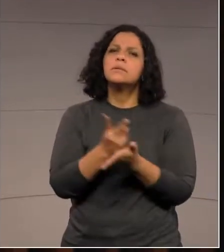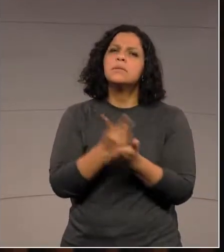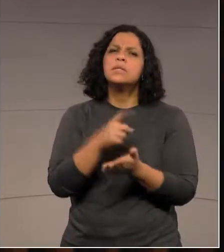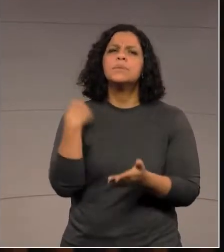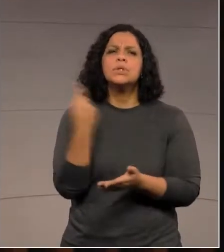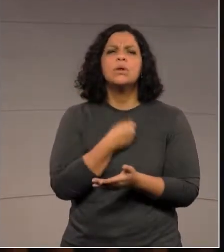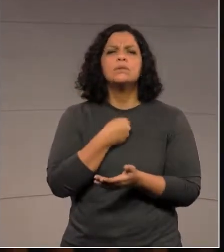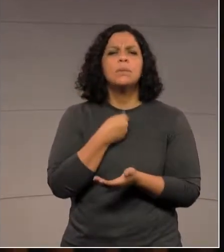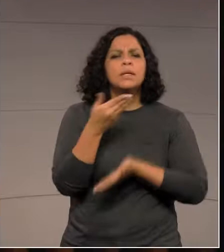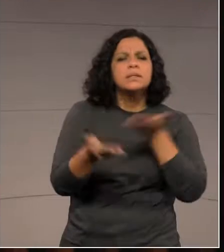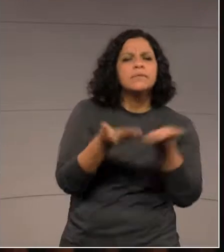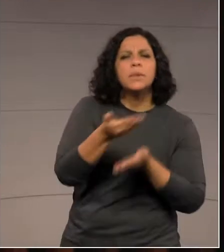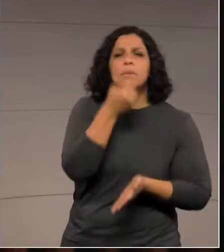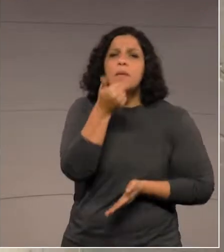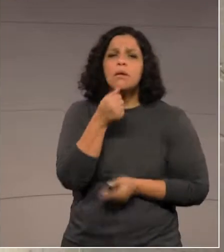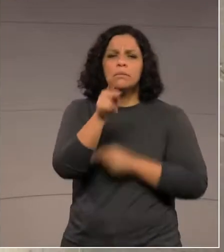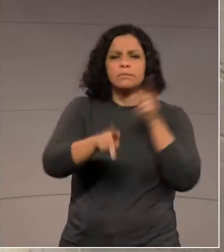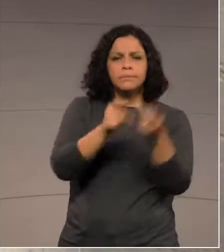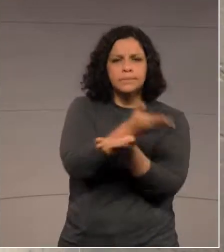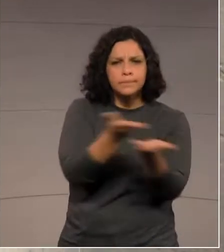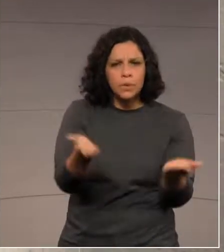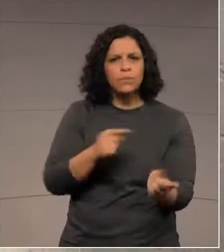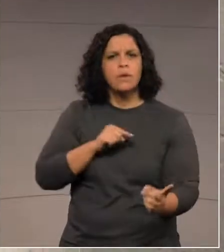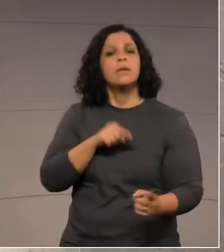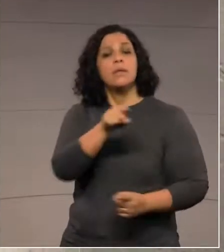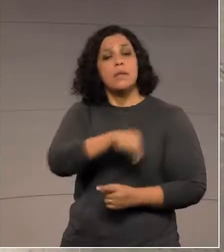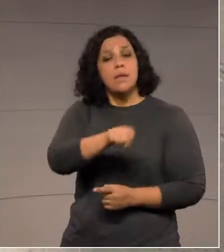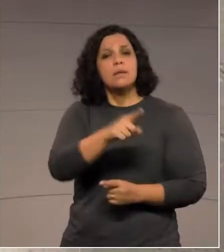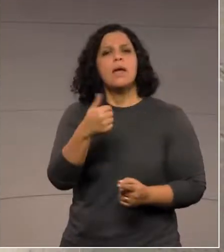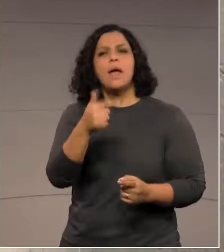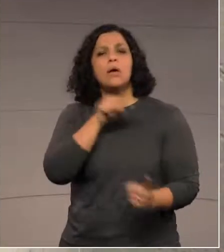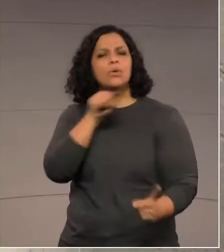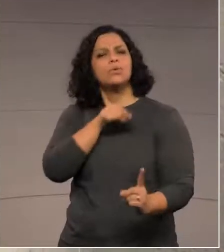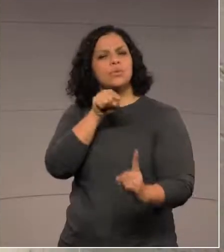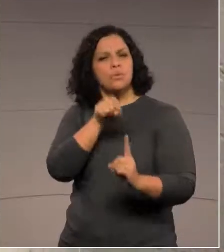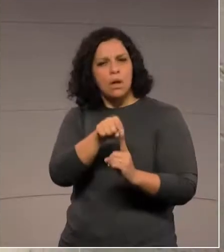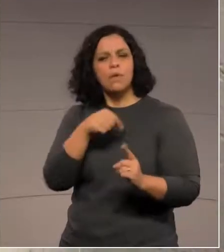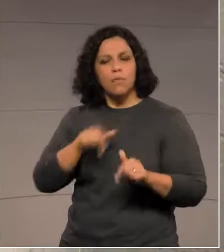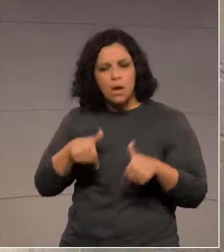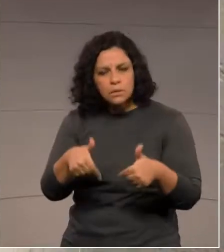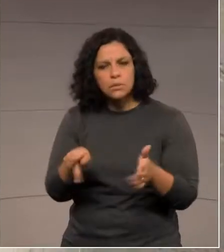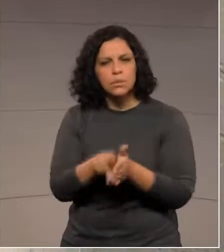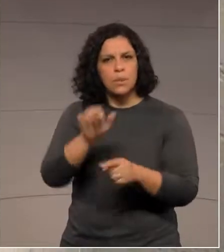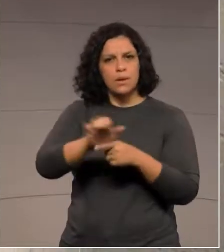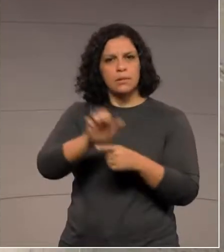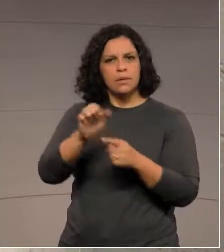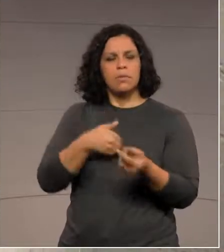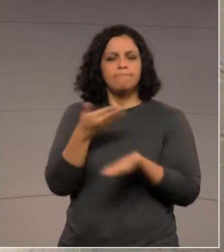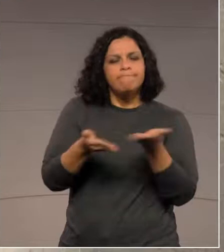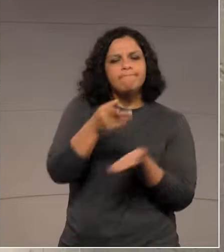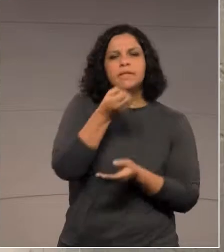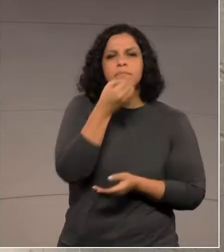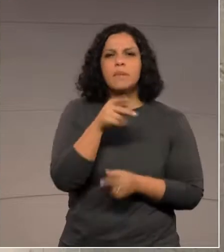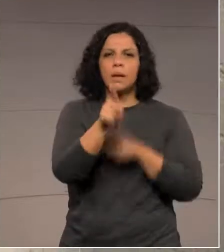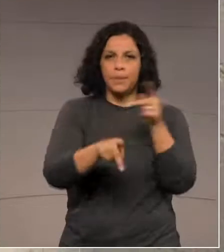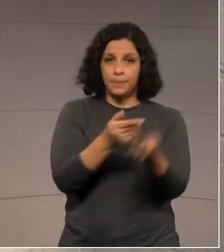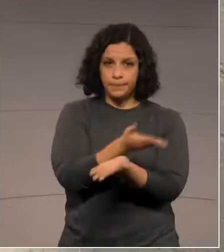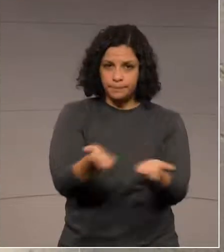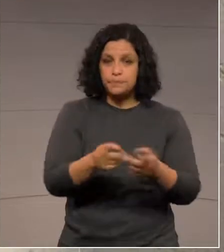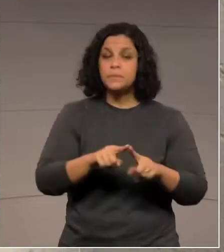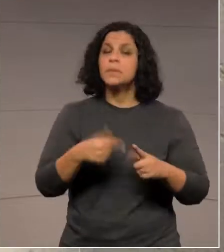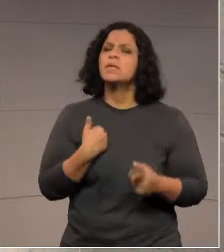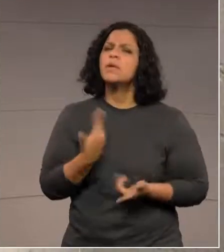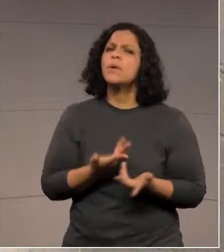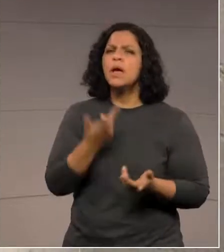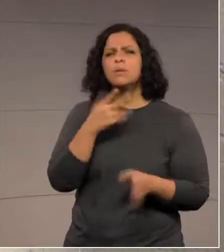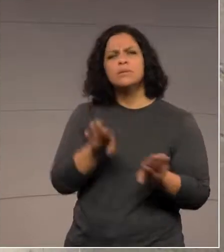o melhor serviço para o cidadão, que é o objeto, que é o alvo das ações do Estado. Porém, eu queria, antes de mais